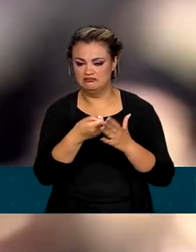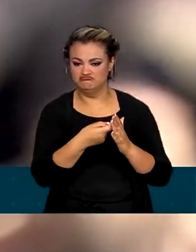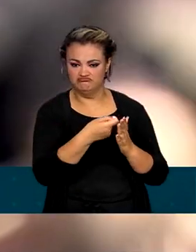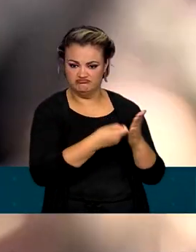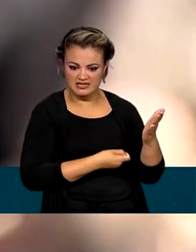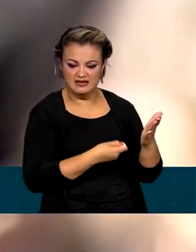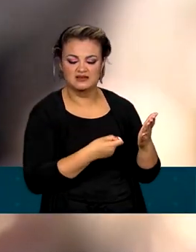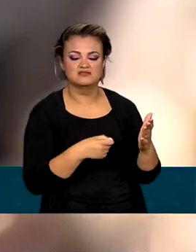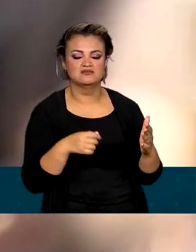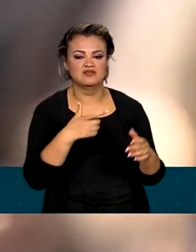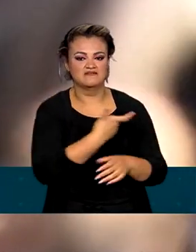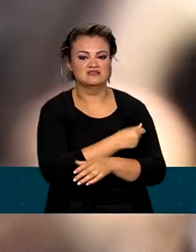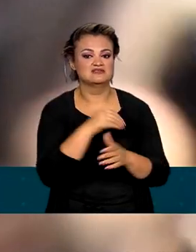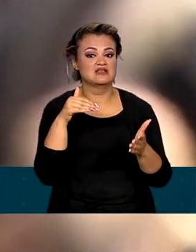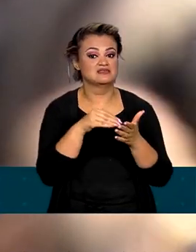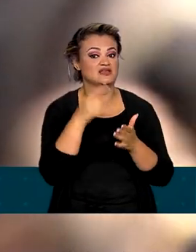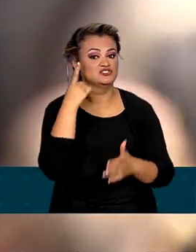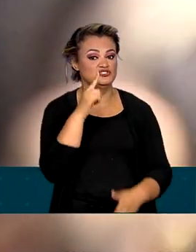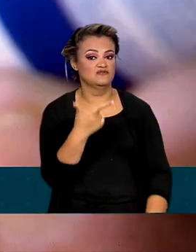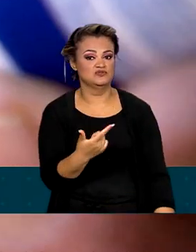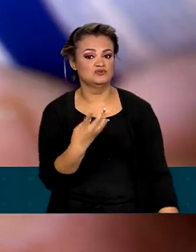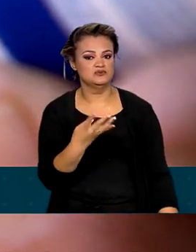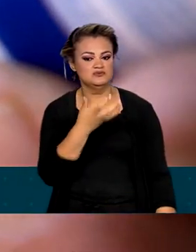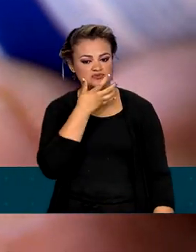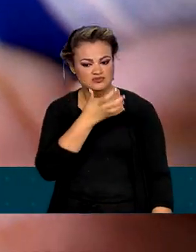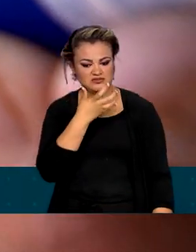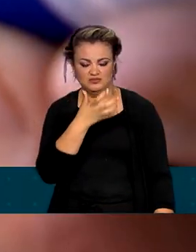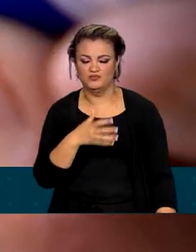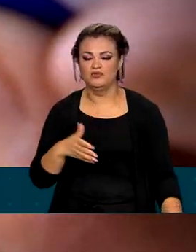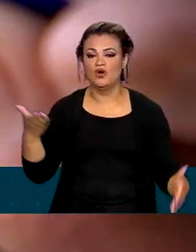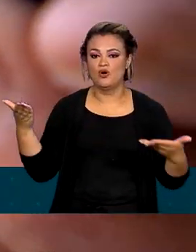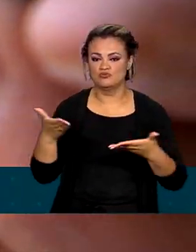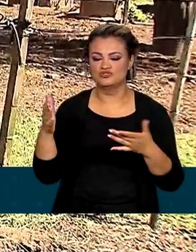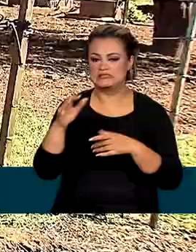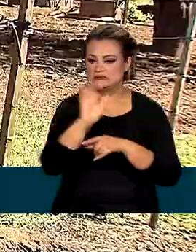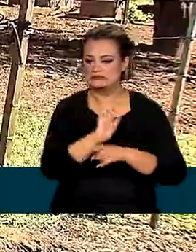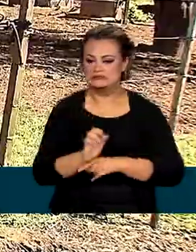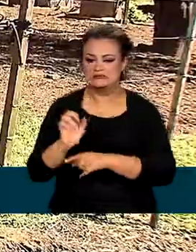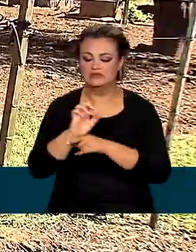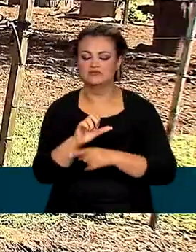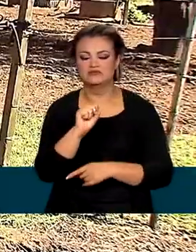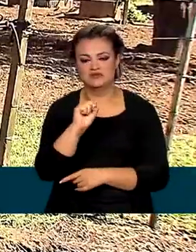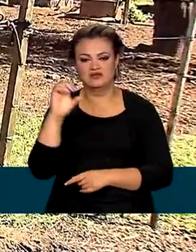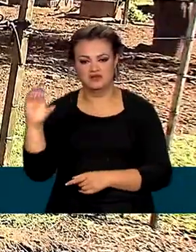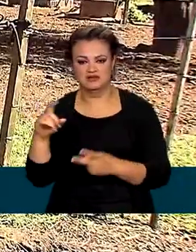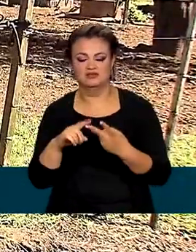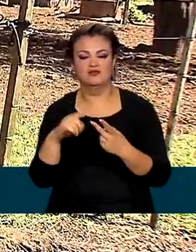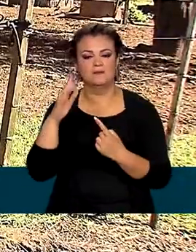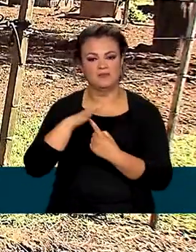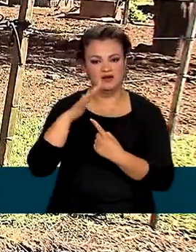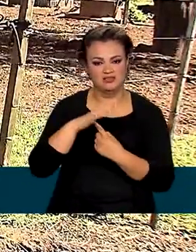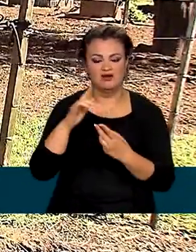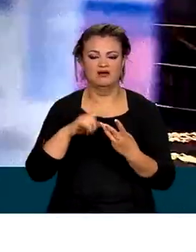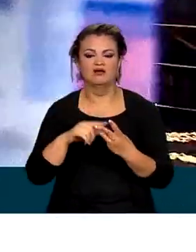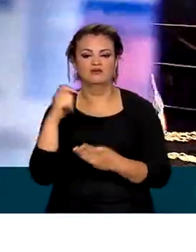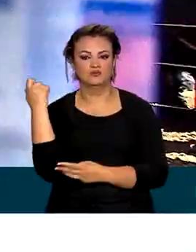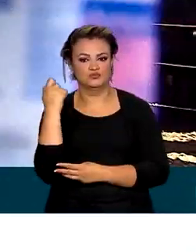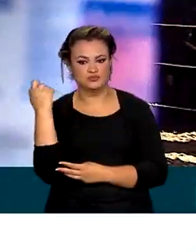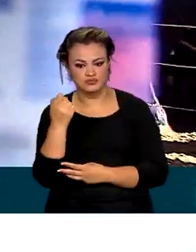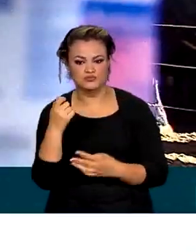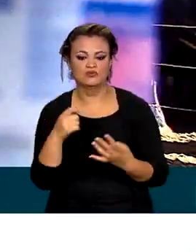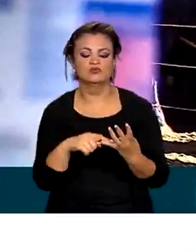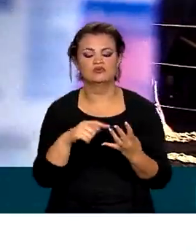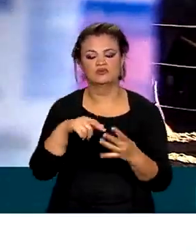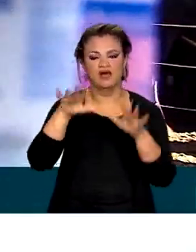vacinação até dia 24 de dezembro. Atualmente, os estados de Santa Catarina, Paraná, Rio Grande do Sul,